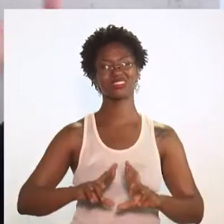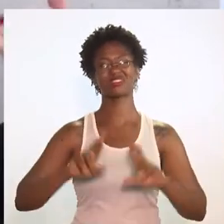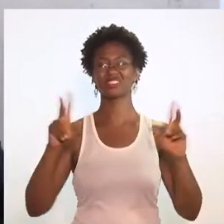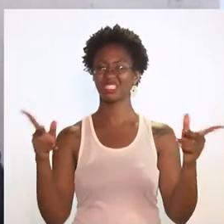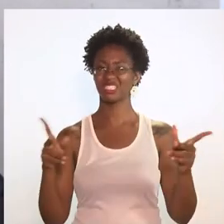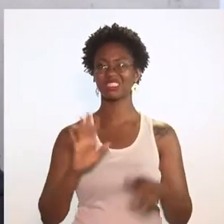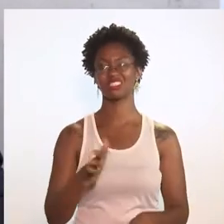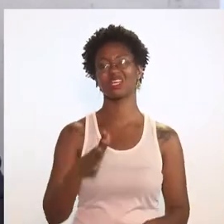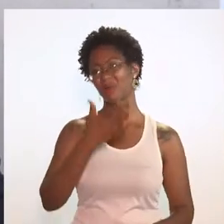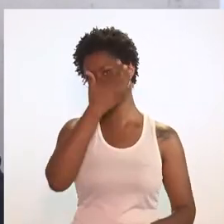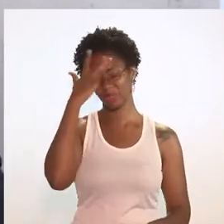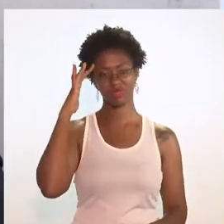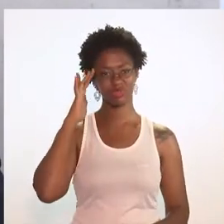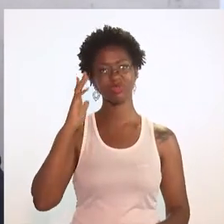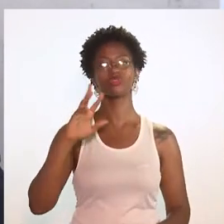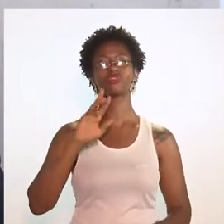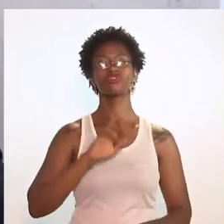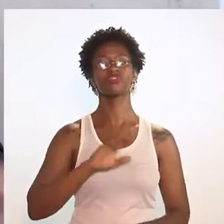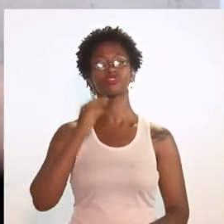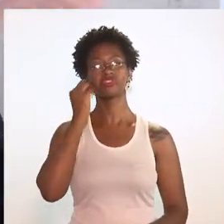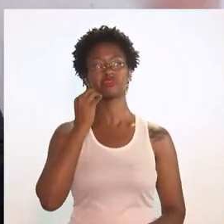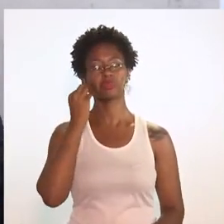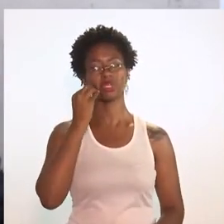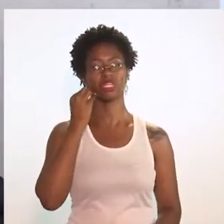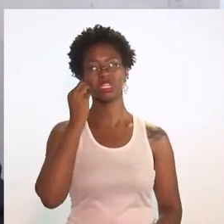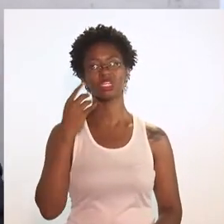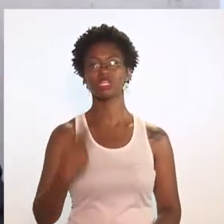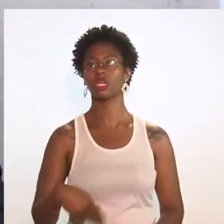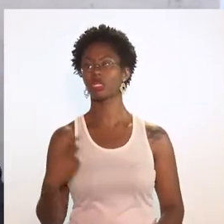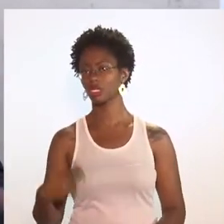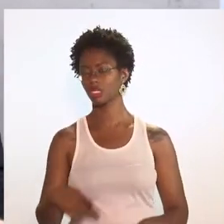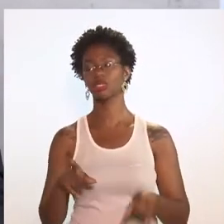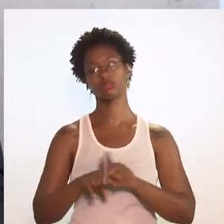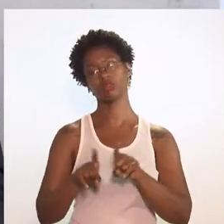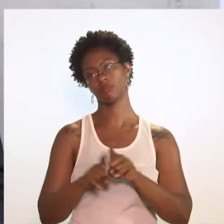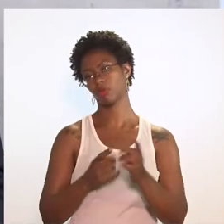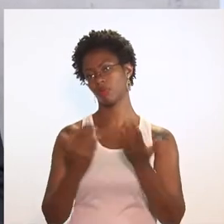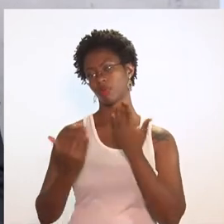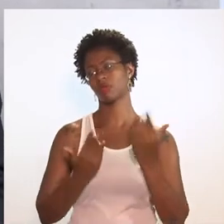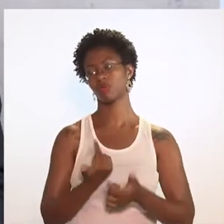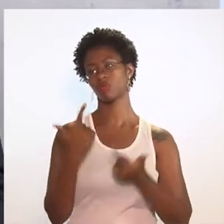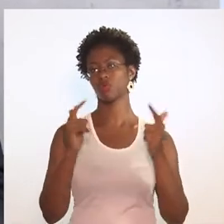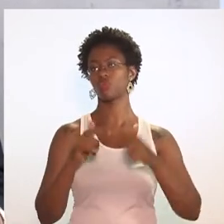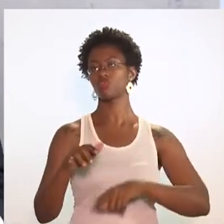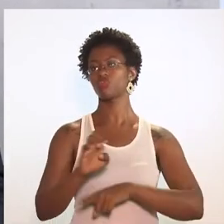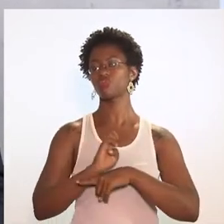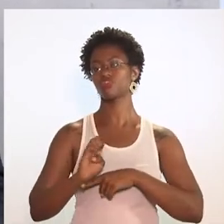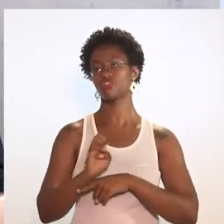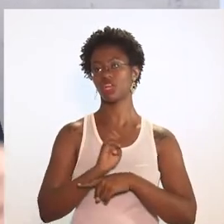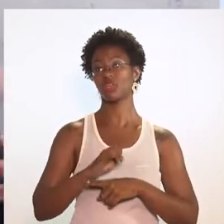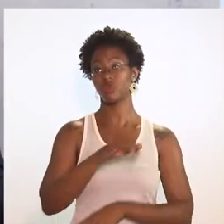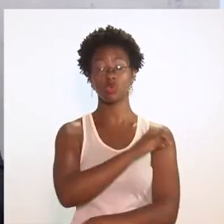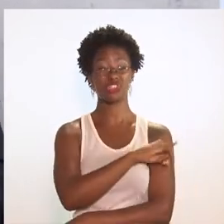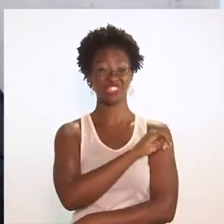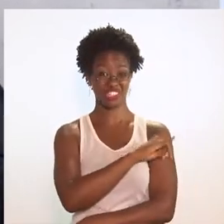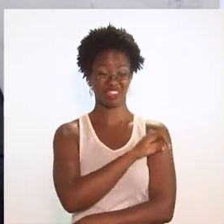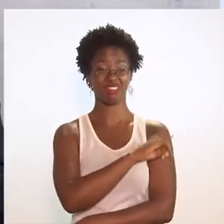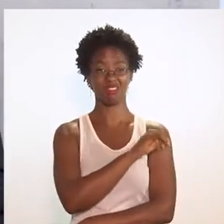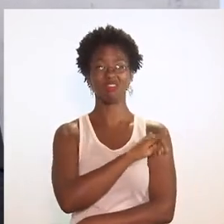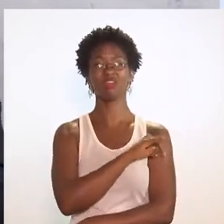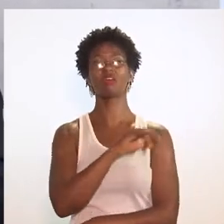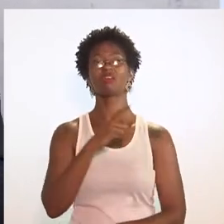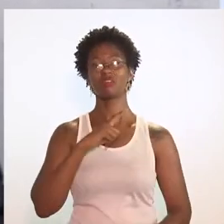tempo, temos muitas pessoas experientes aqui, mais até do que em outros estados do país ou cidades, o Rio de Janeiro